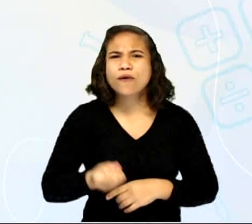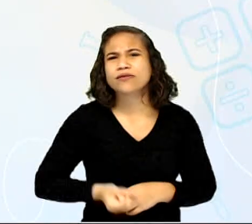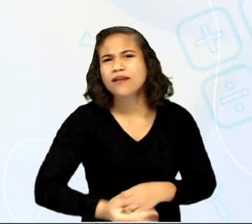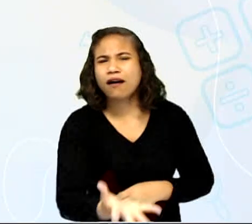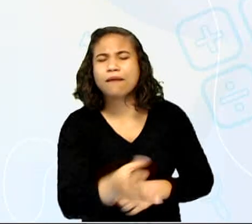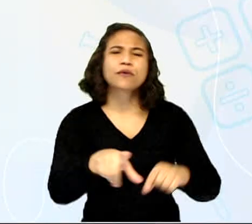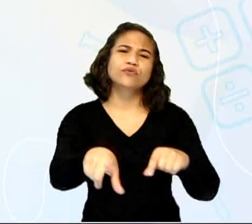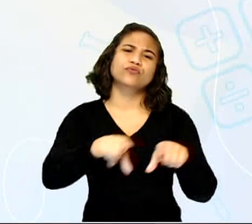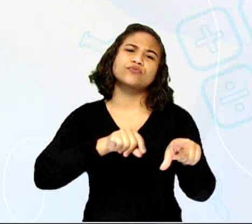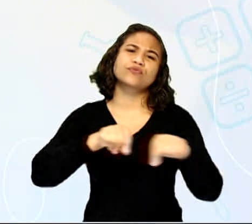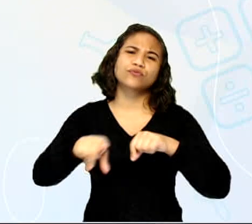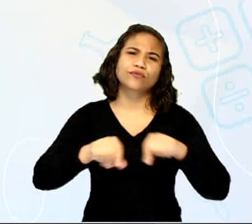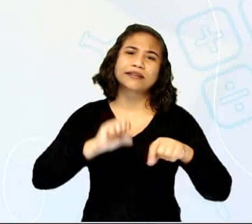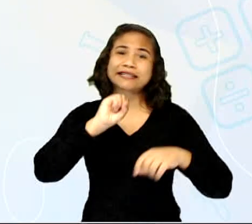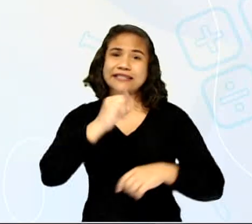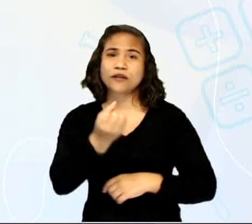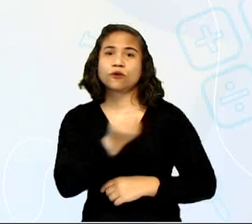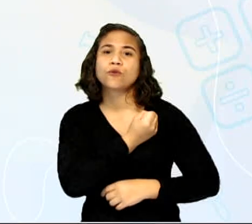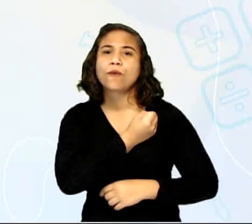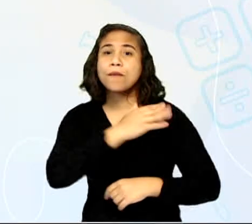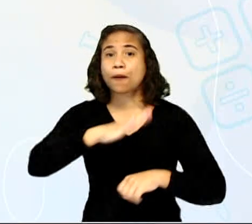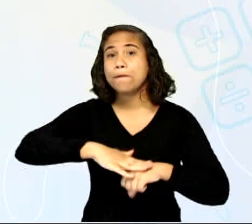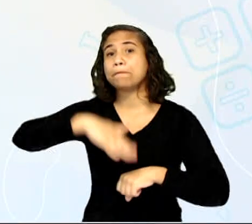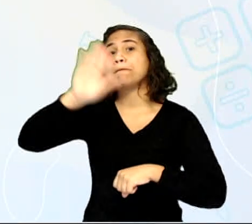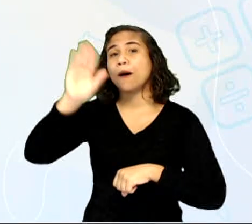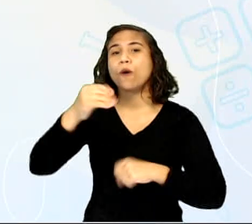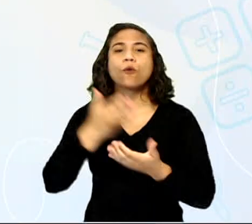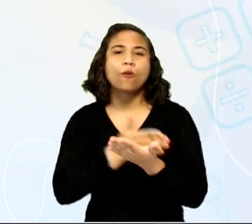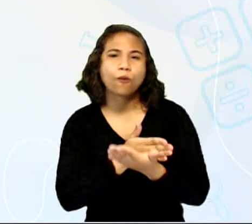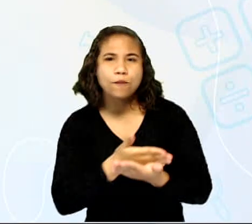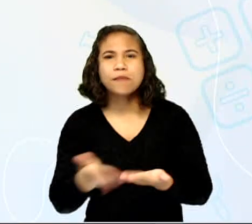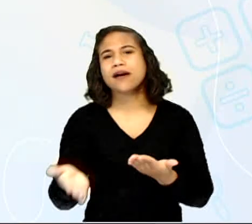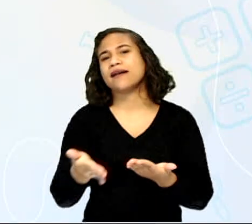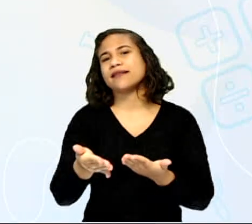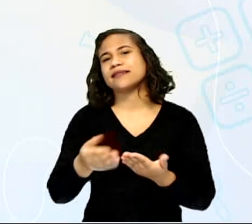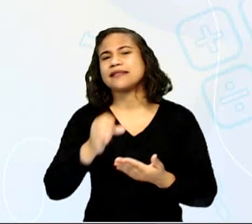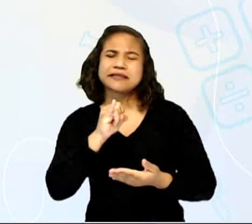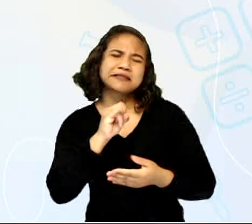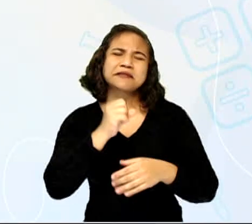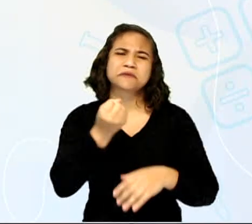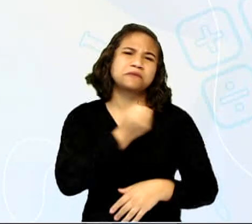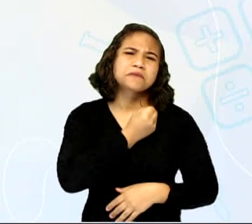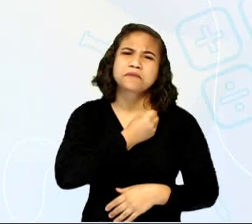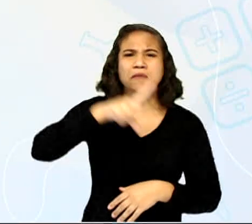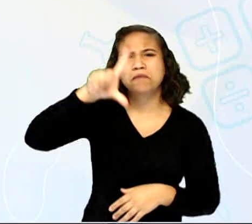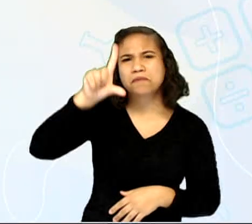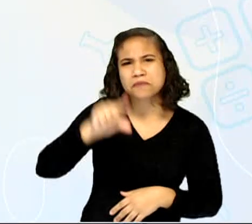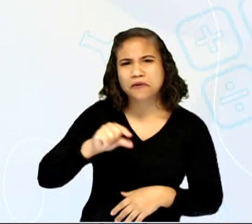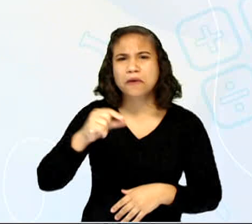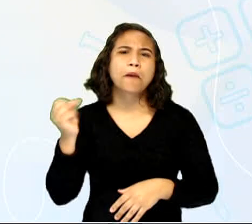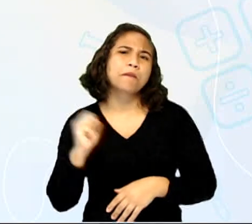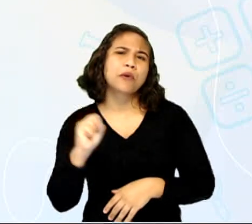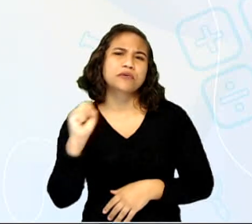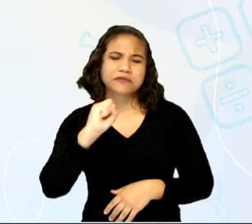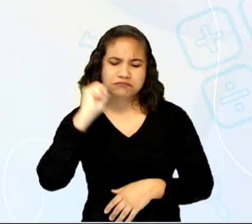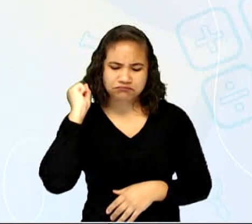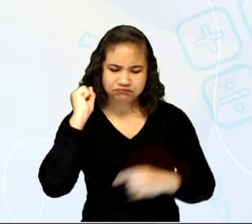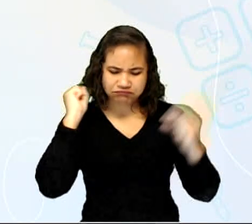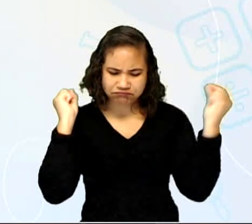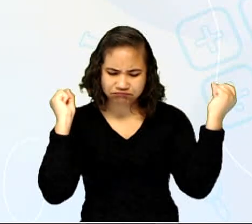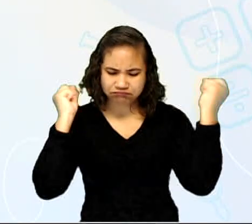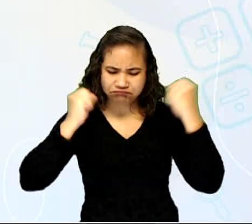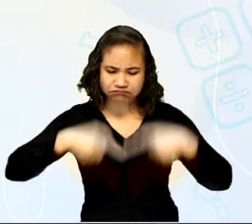escolher. Aquele que tirar um número maior no dado começa. Ou o número menor. Ou pode tirar zerinho ou um. E assim,